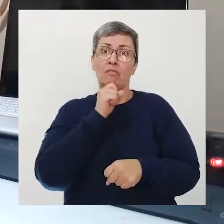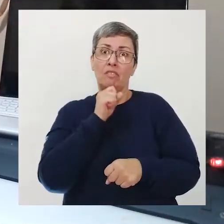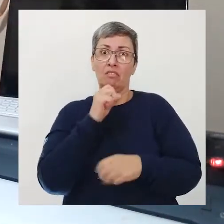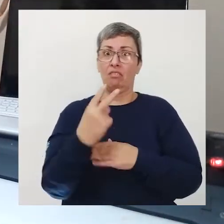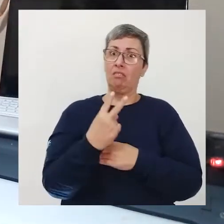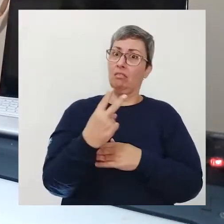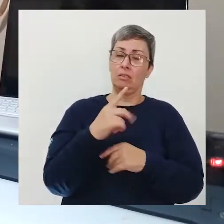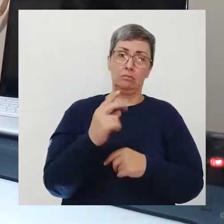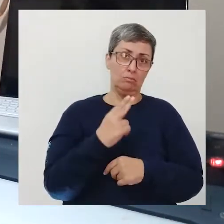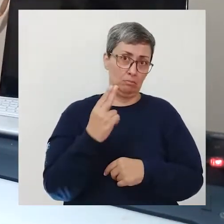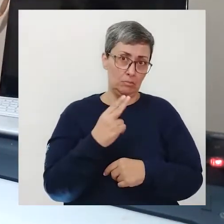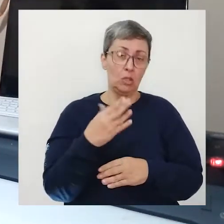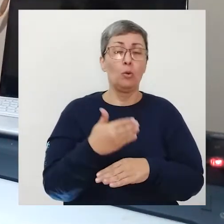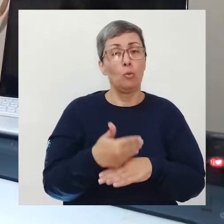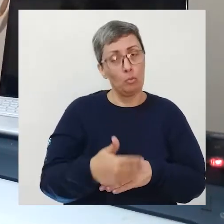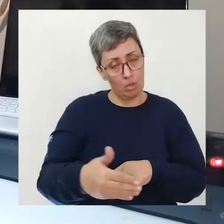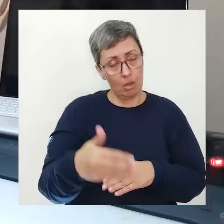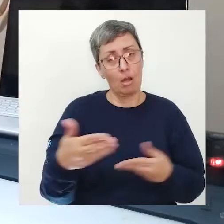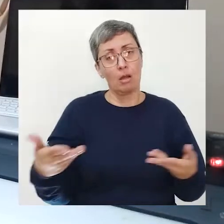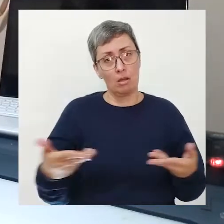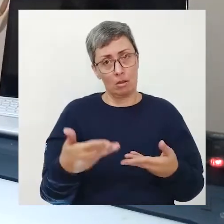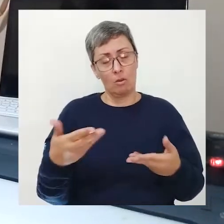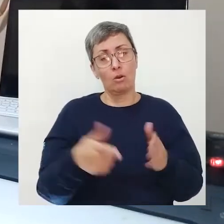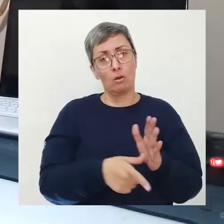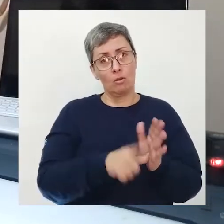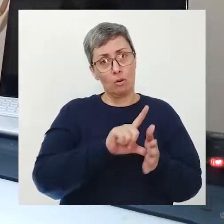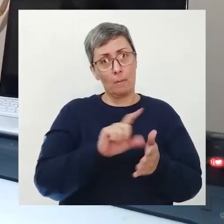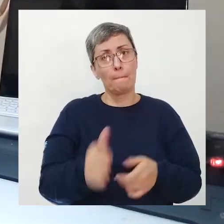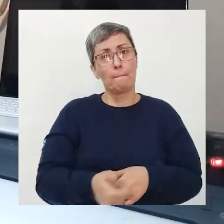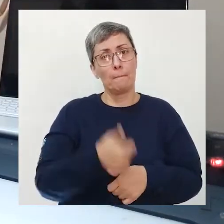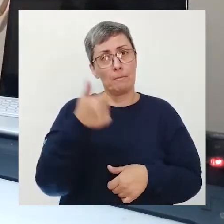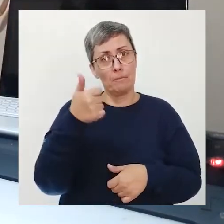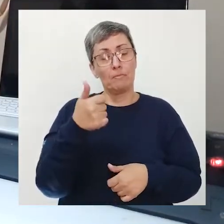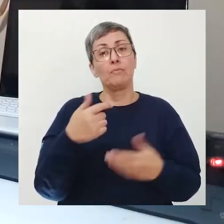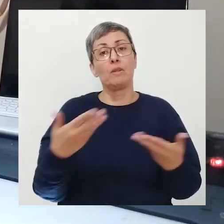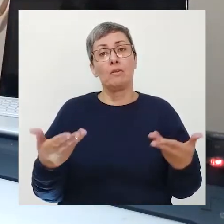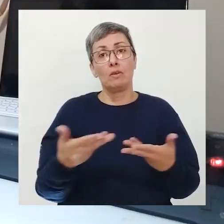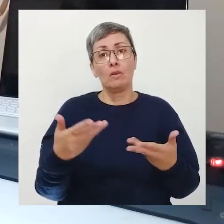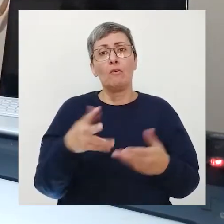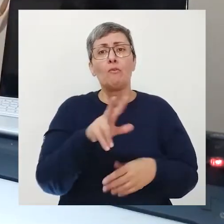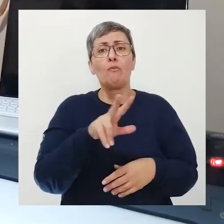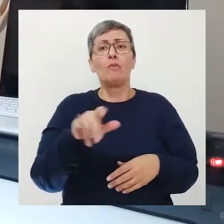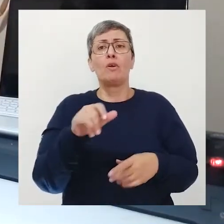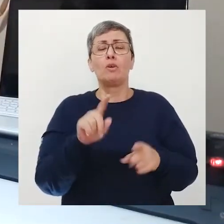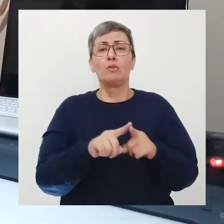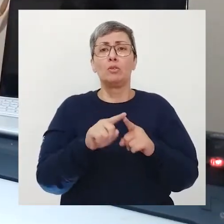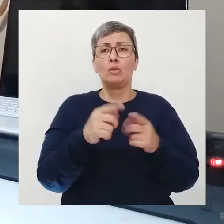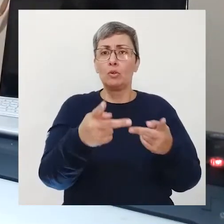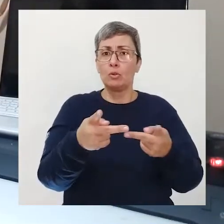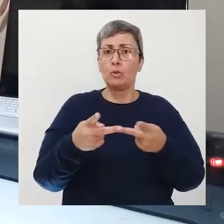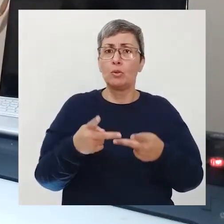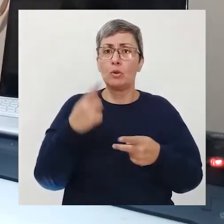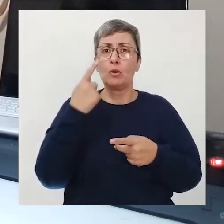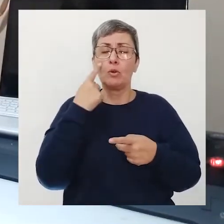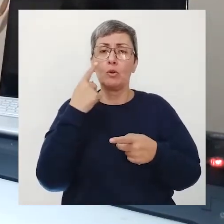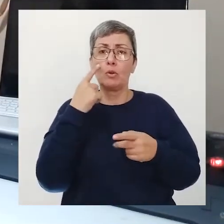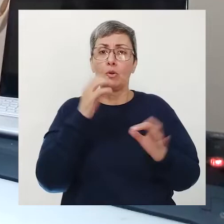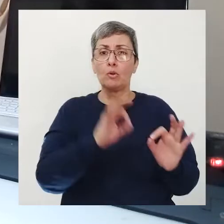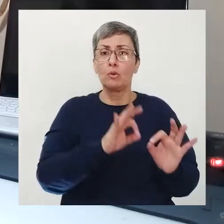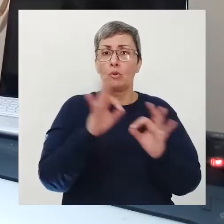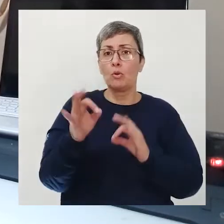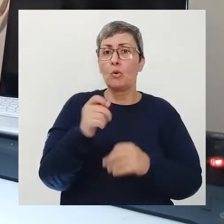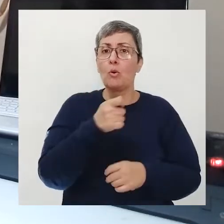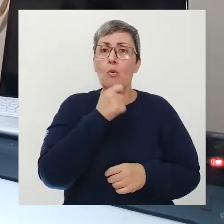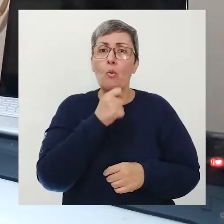reportagem que resume um pouco sobre tudo isso que nós conversamos preste atenção nessa reportagem